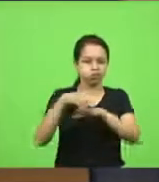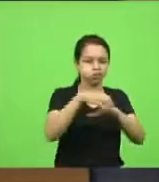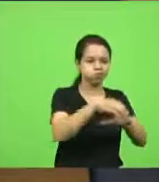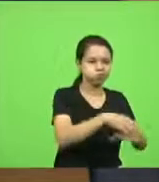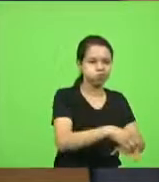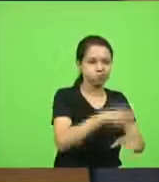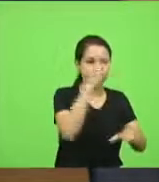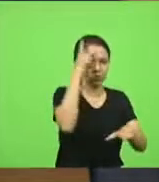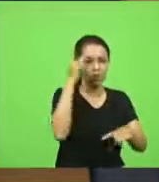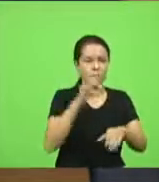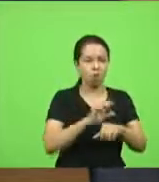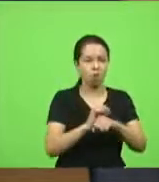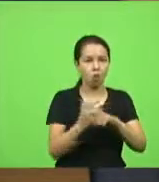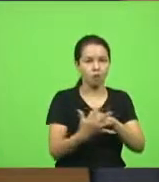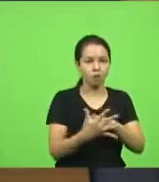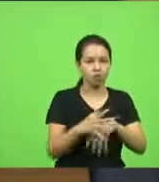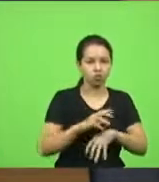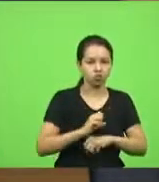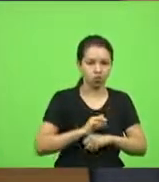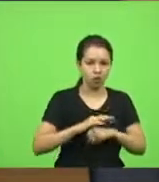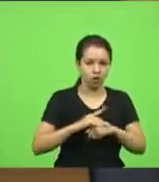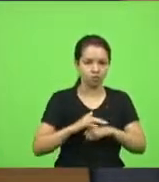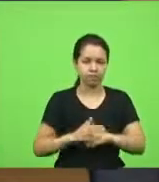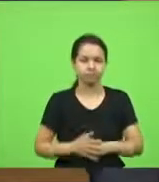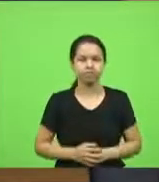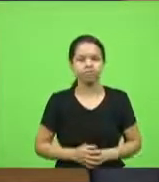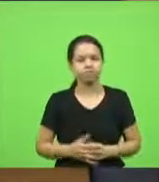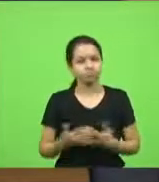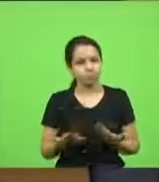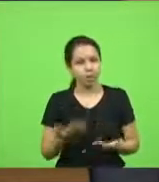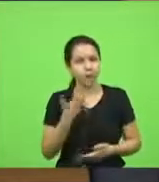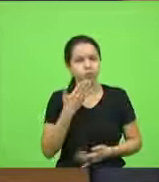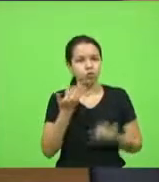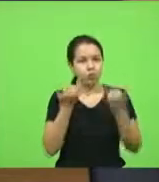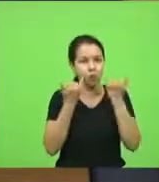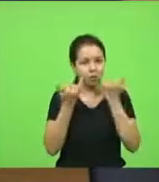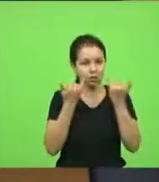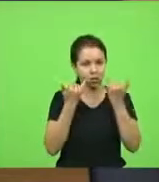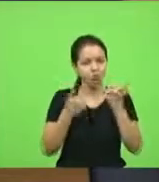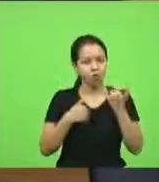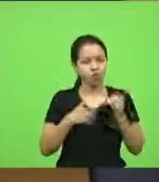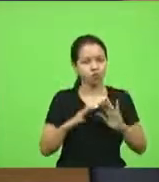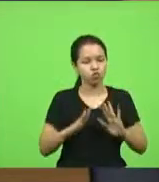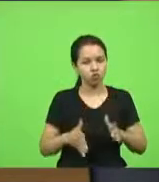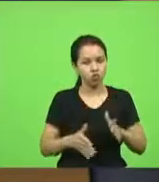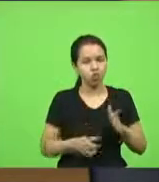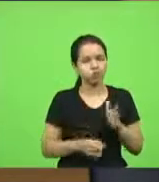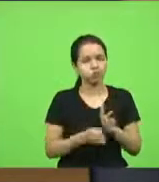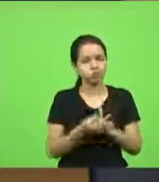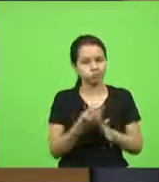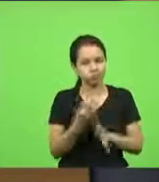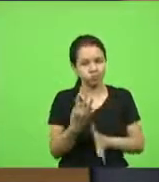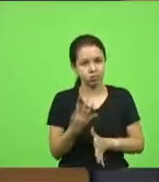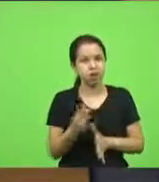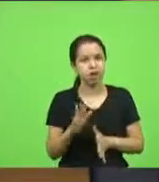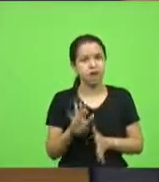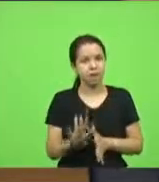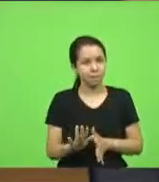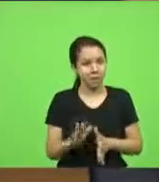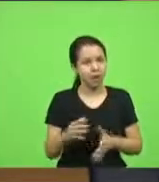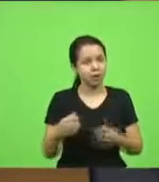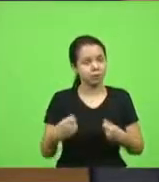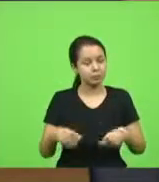o governador do Estado Santa Catarina, esse é um pedido de formação JUS, que eu também já fiz várias vezes, mas que tem uma atitude